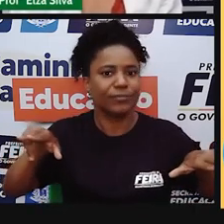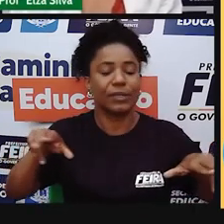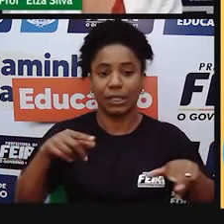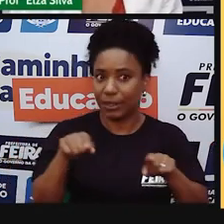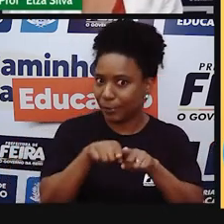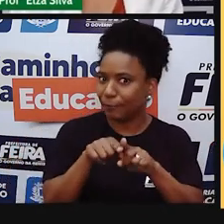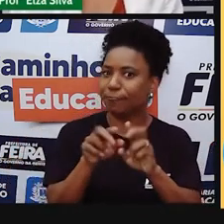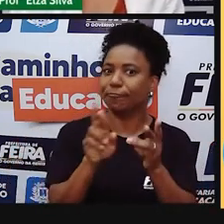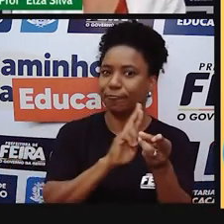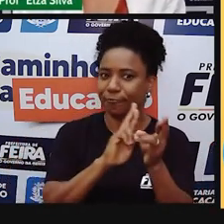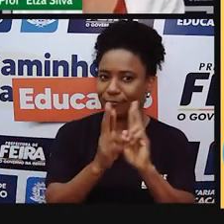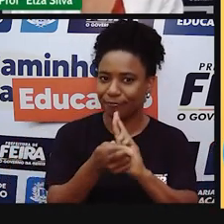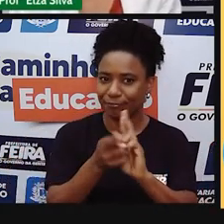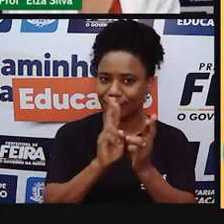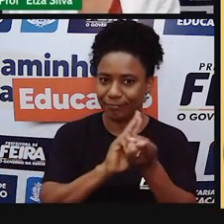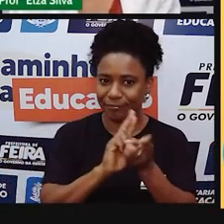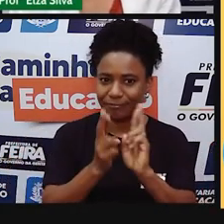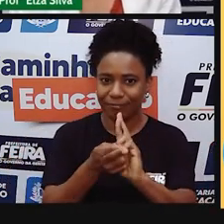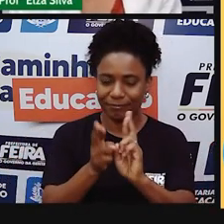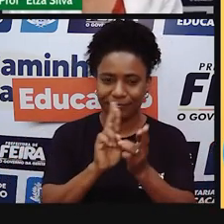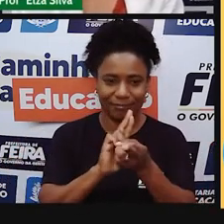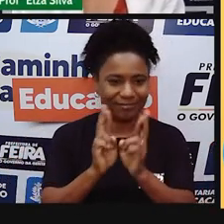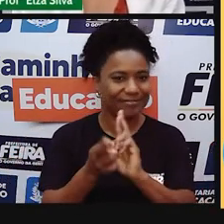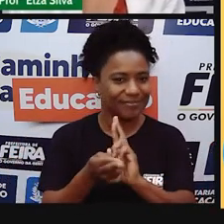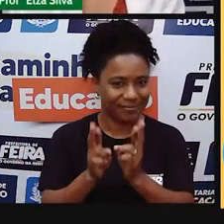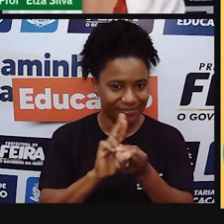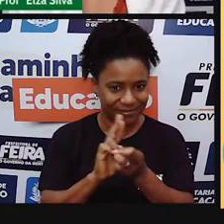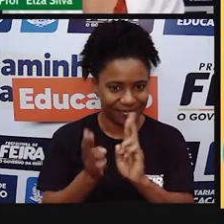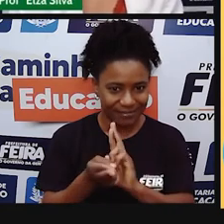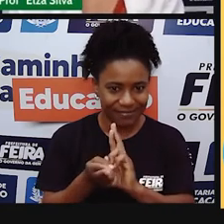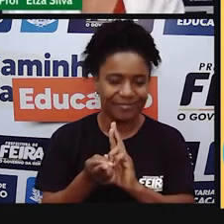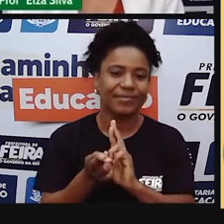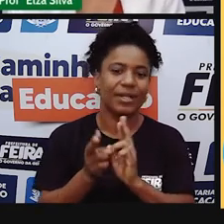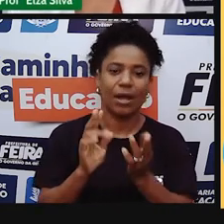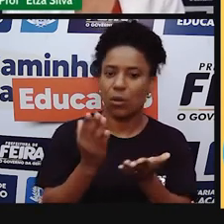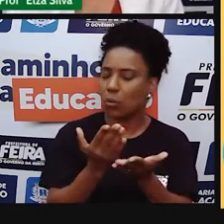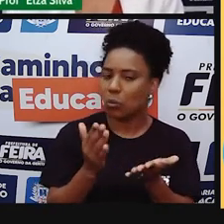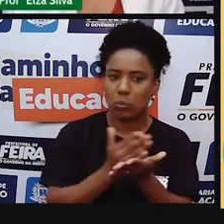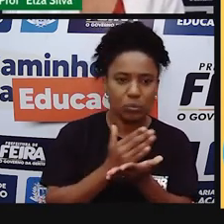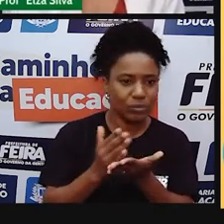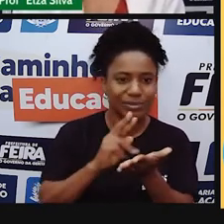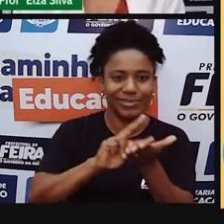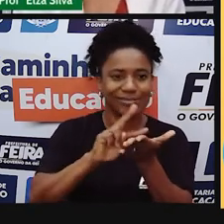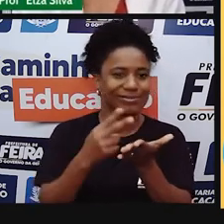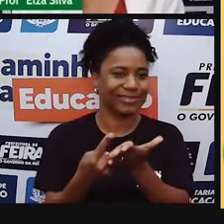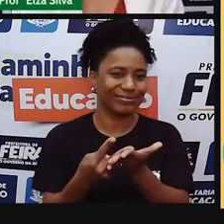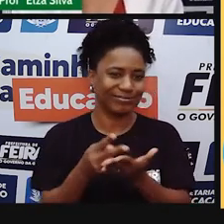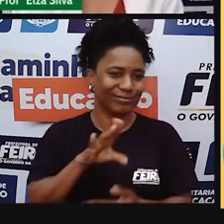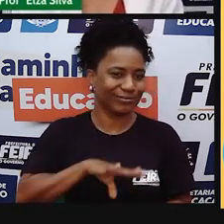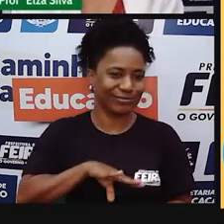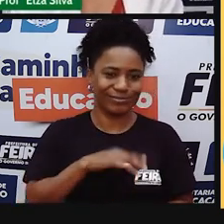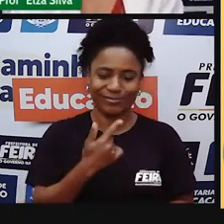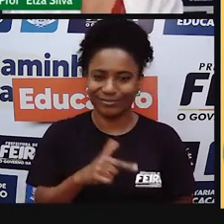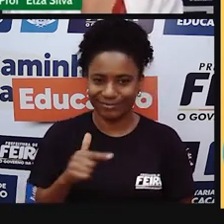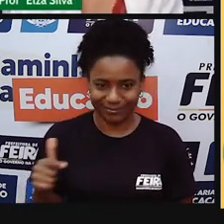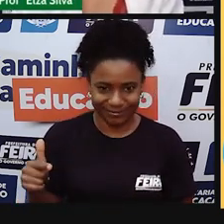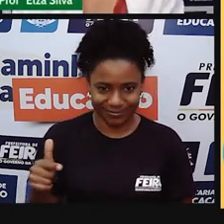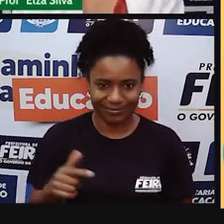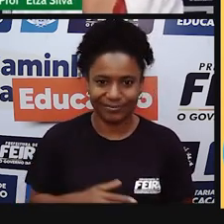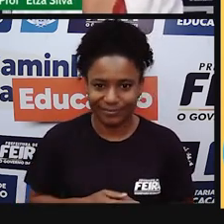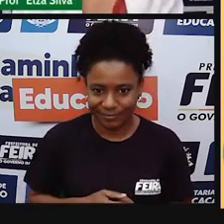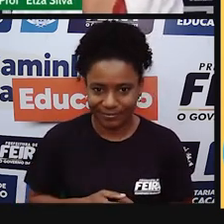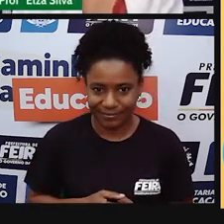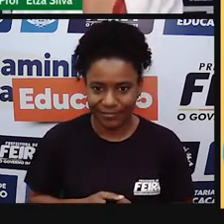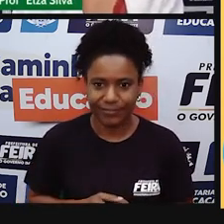o Messenger, alguns a gente inclusive não tem uma tradução literal para a nossa língua. I